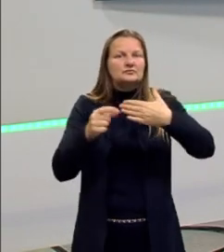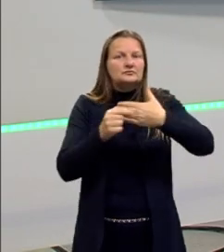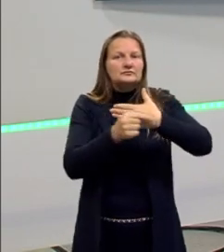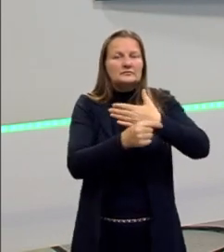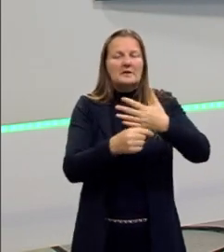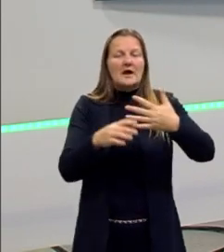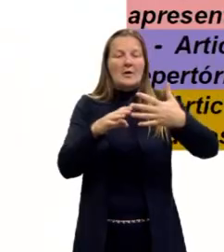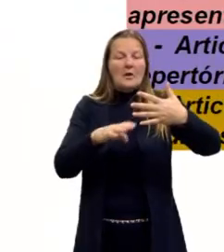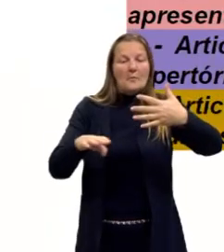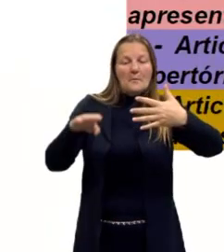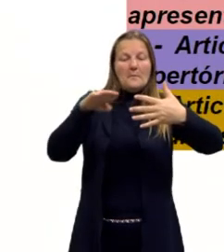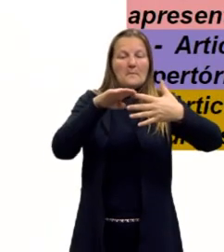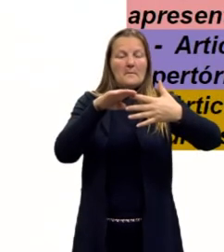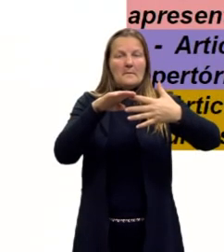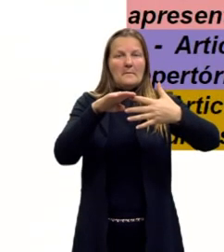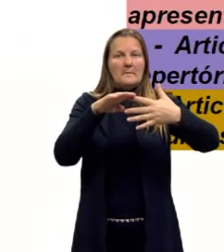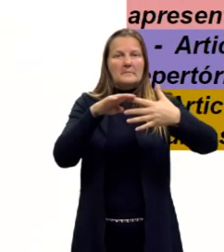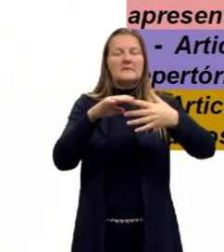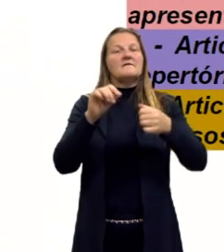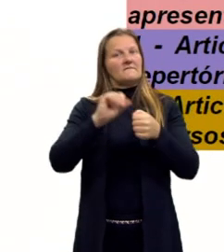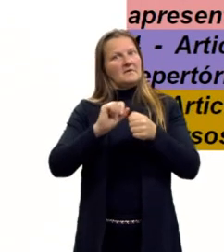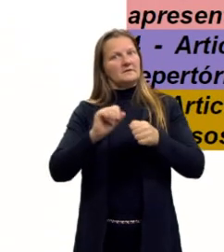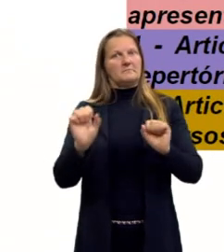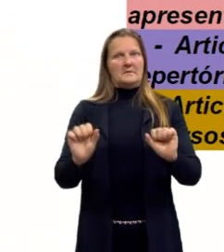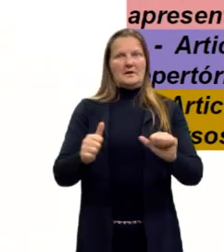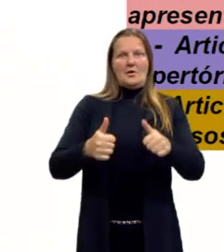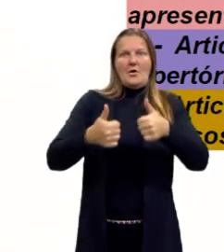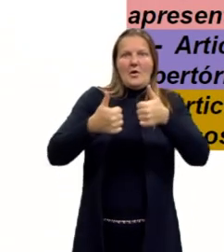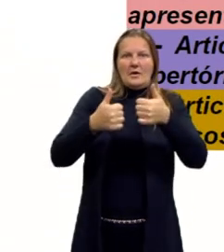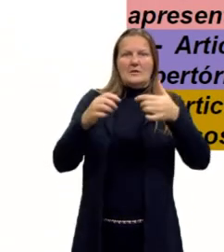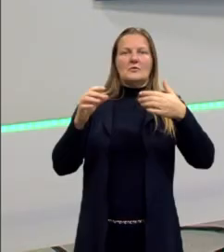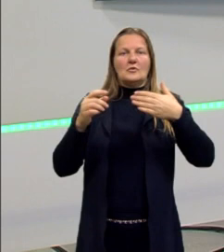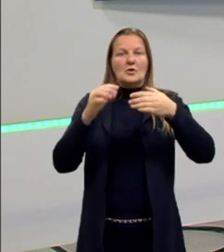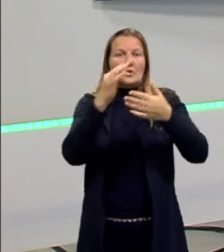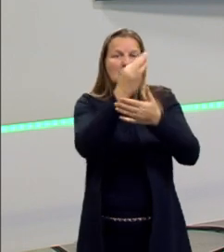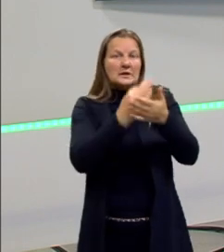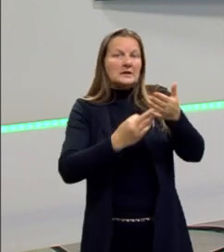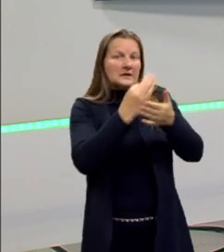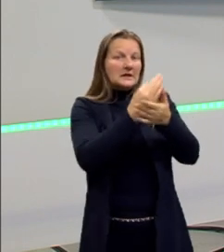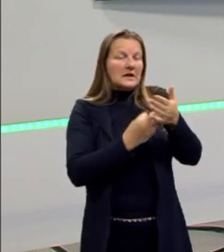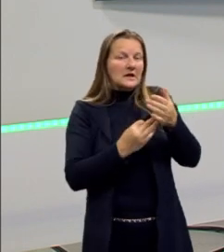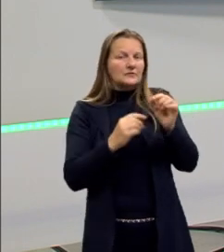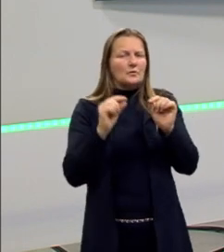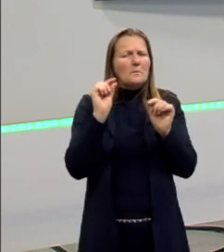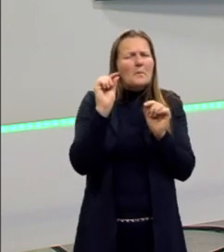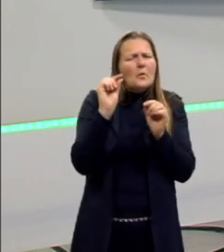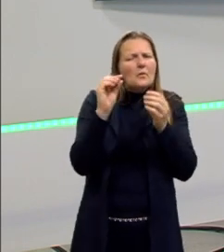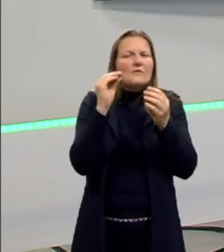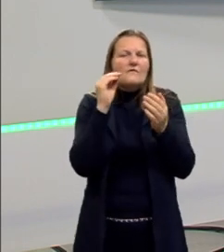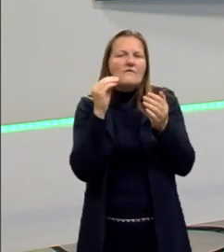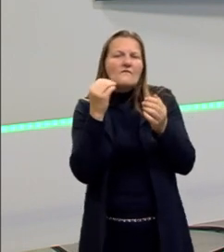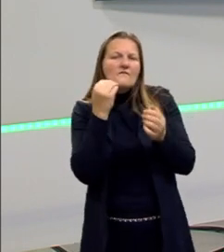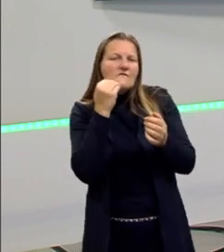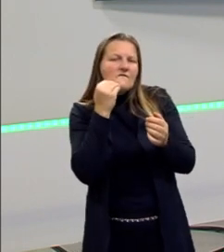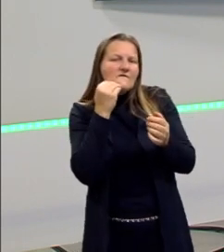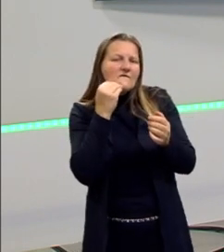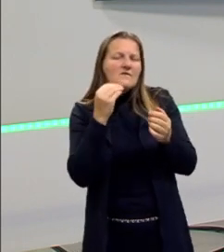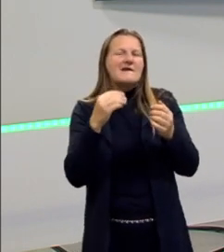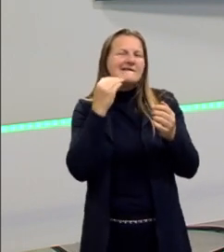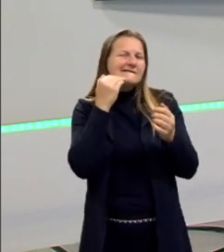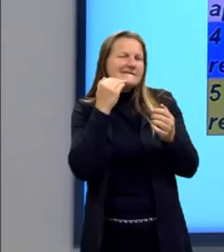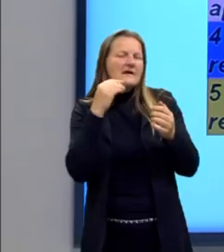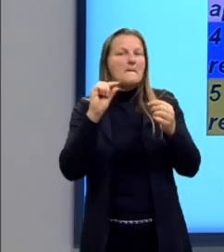nível 4, articula as partes do texto com poucas inadequações. E apresenta